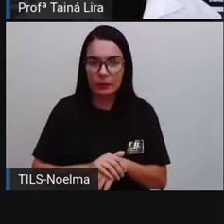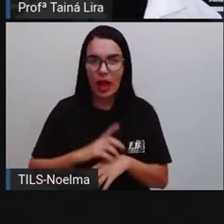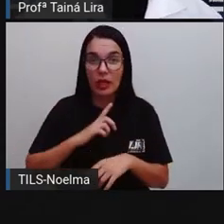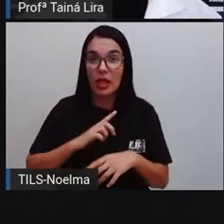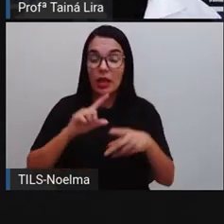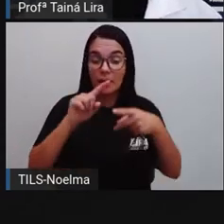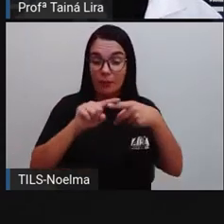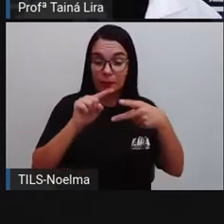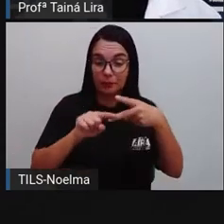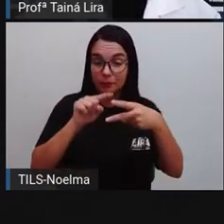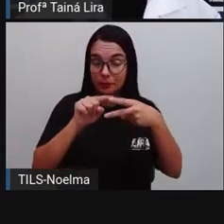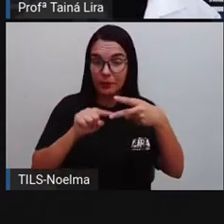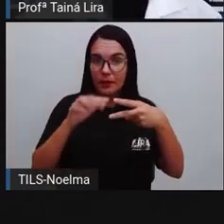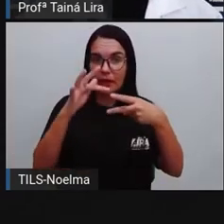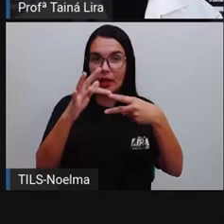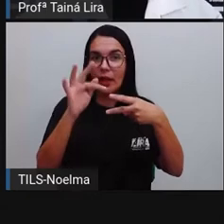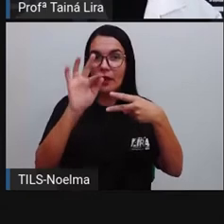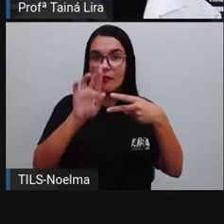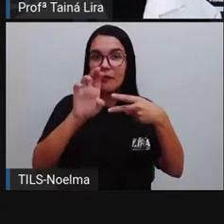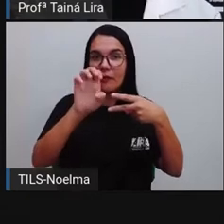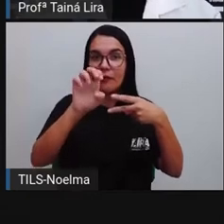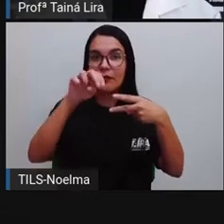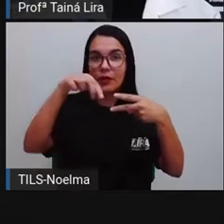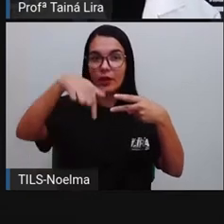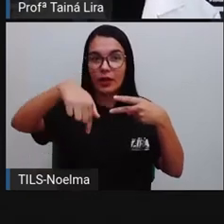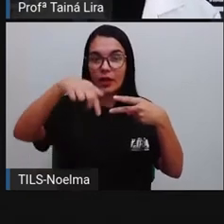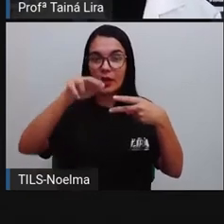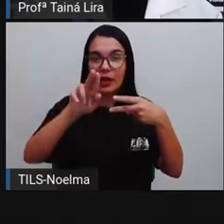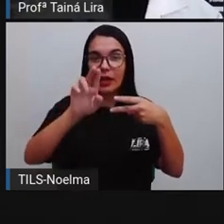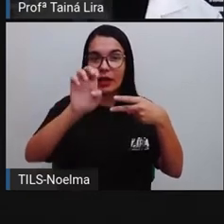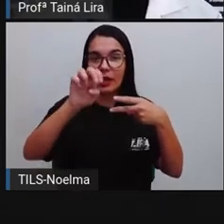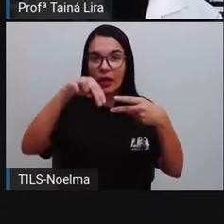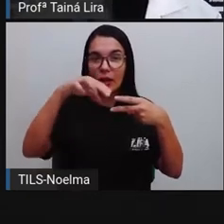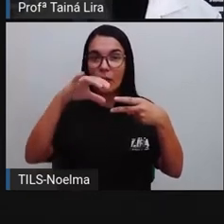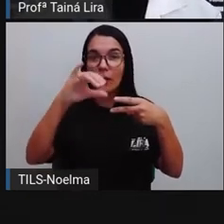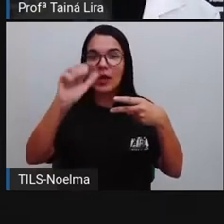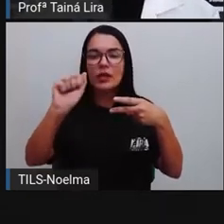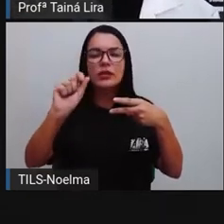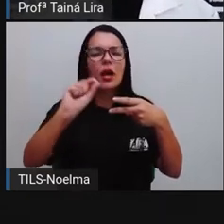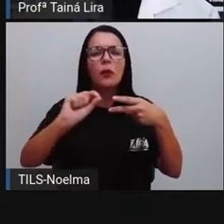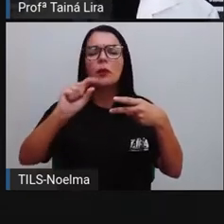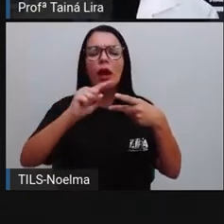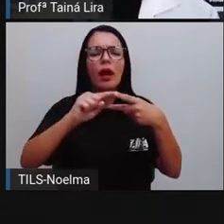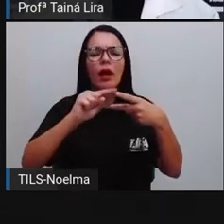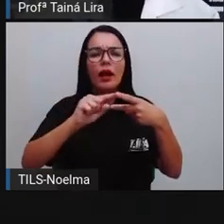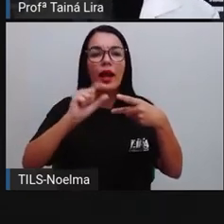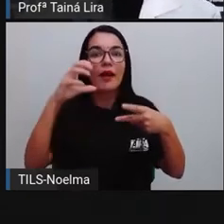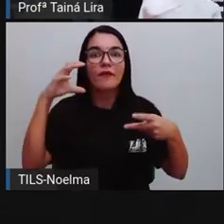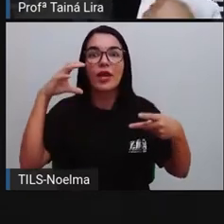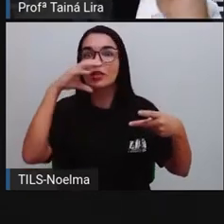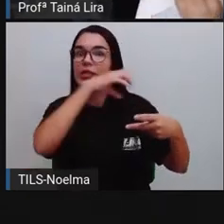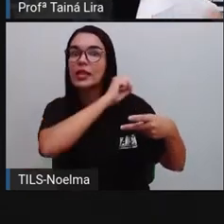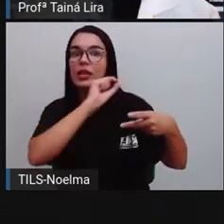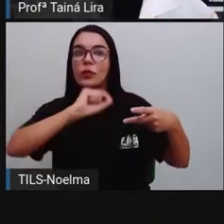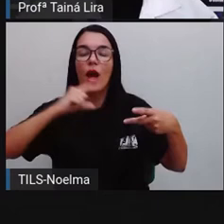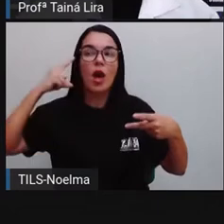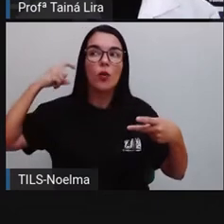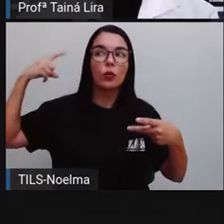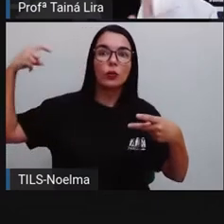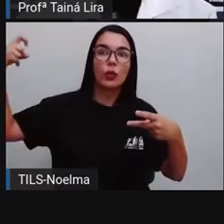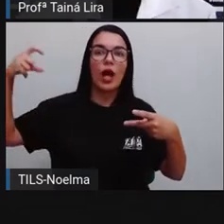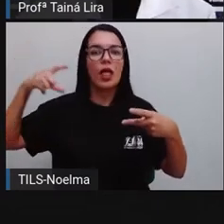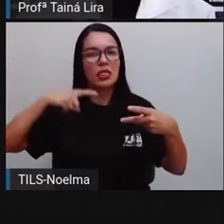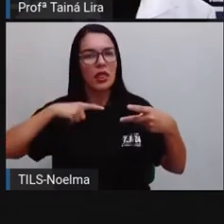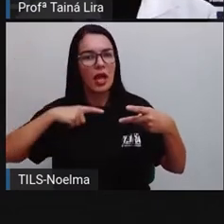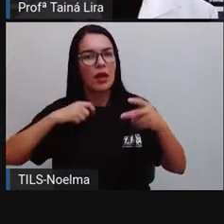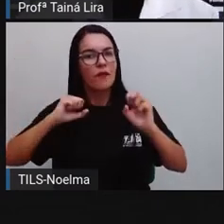frequência, né? Por exemplo, que é a velocidade que o som se estende pelo ar. E aí ele vai formar um som mais grave